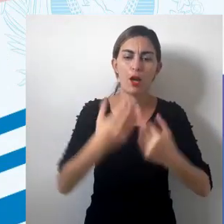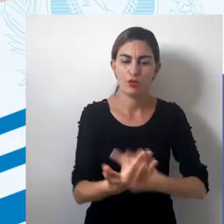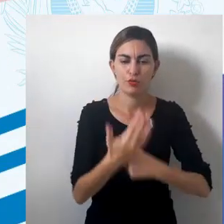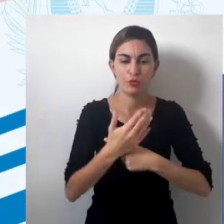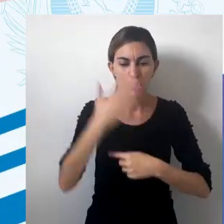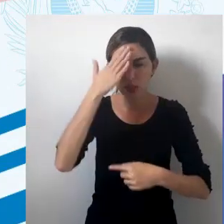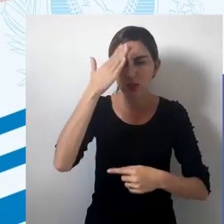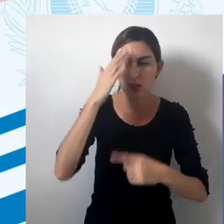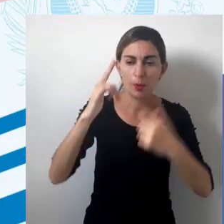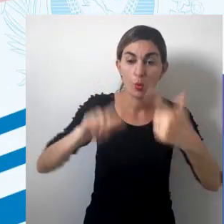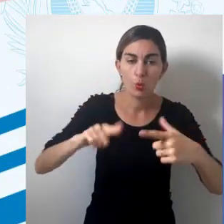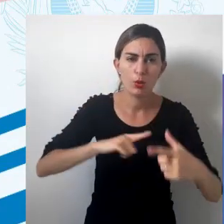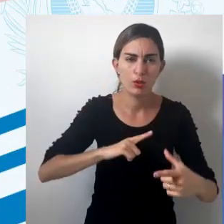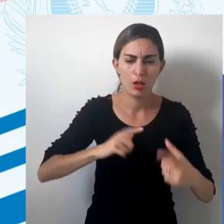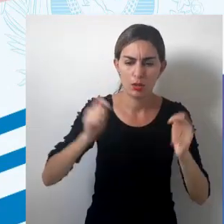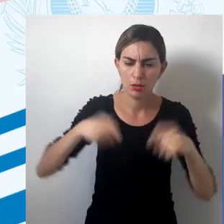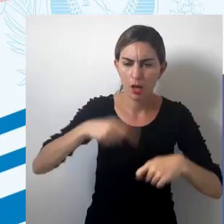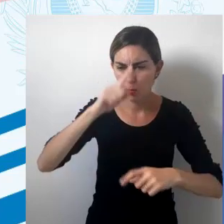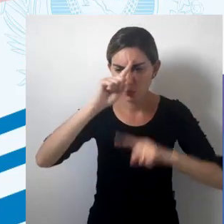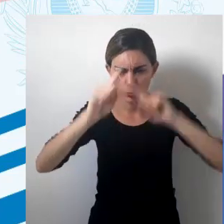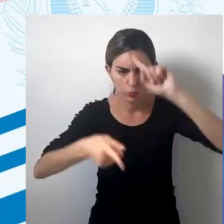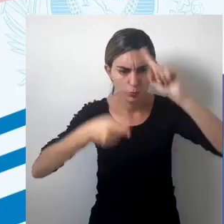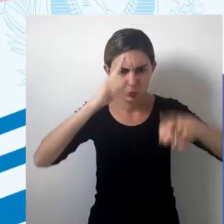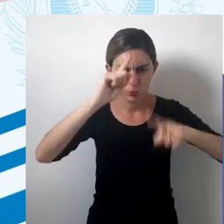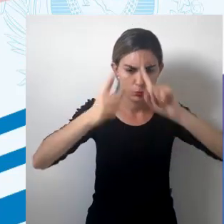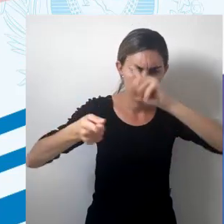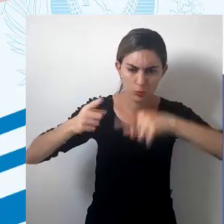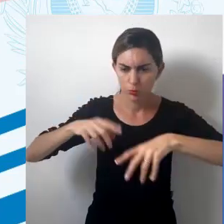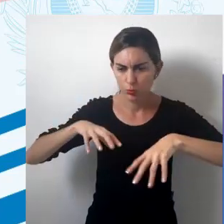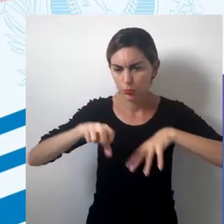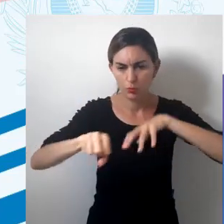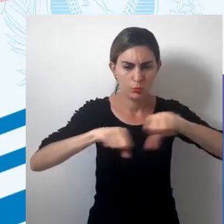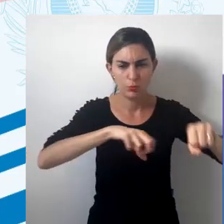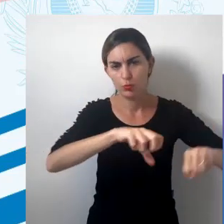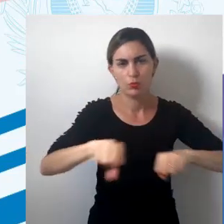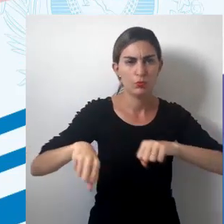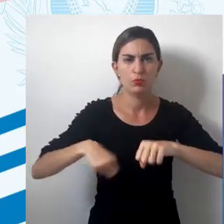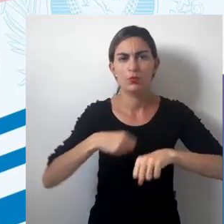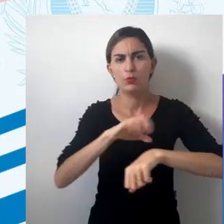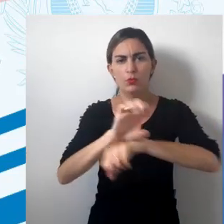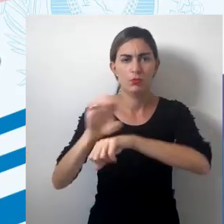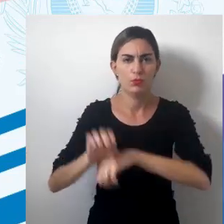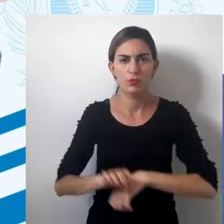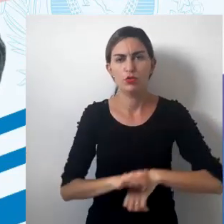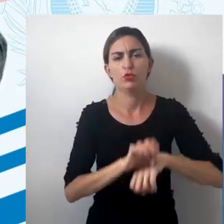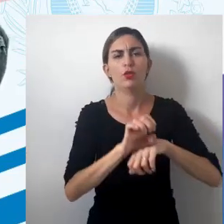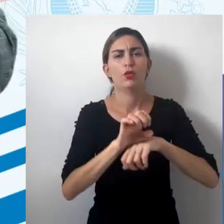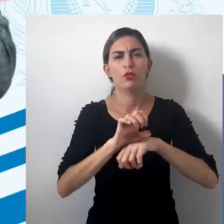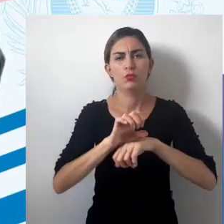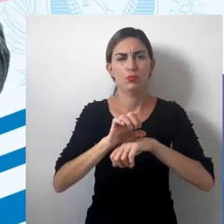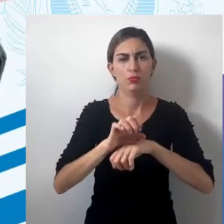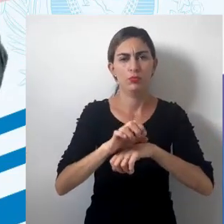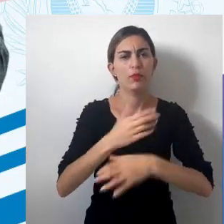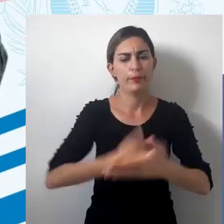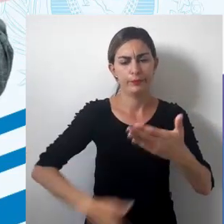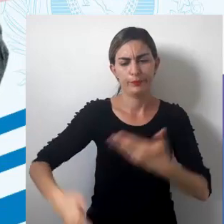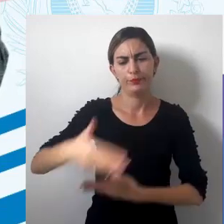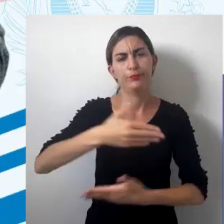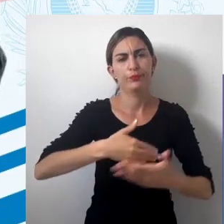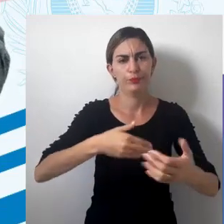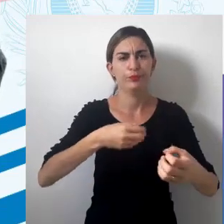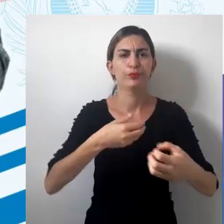aqueles governos ou aqueles Estados a ter o poder sobre eles. Então, há uma relação muito